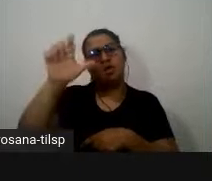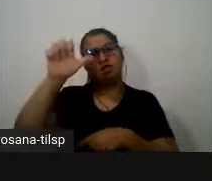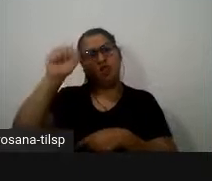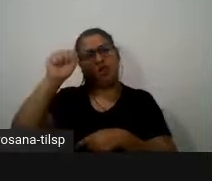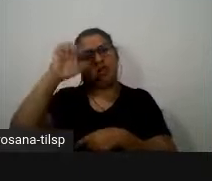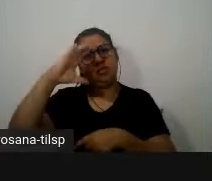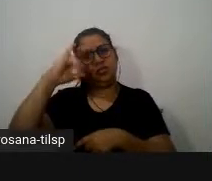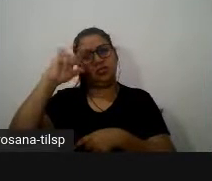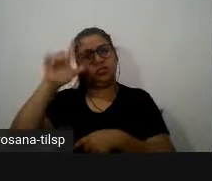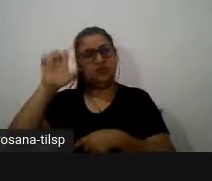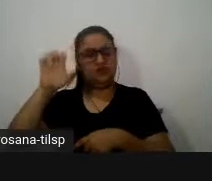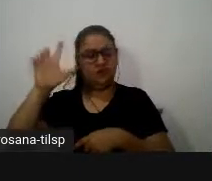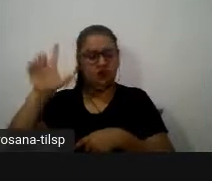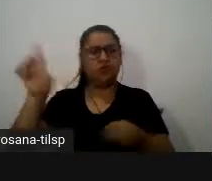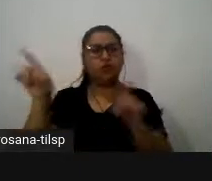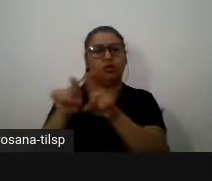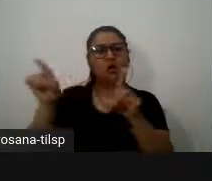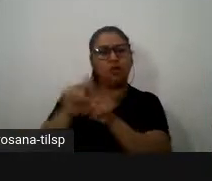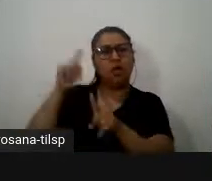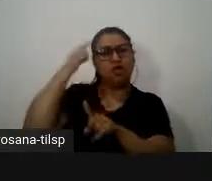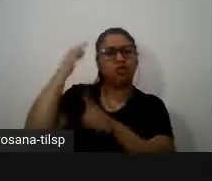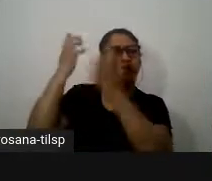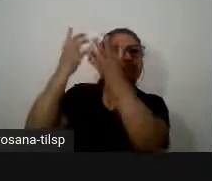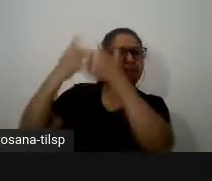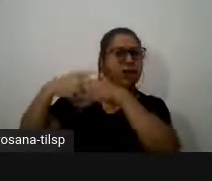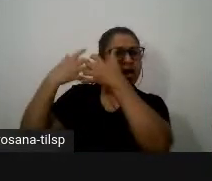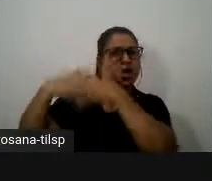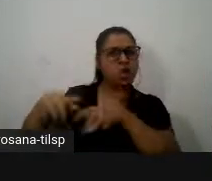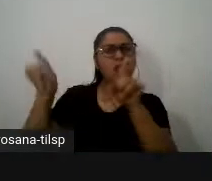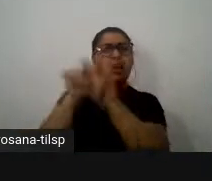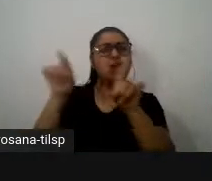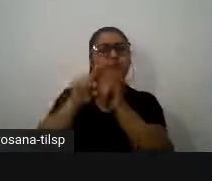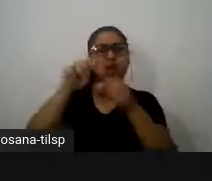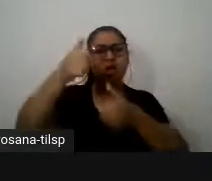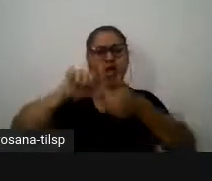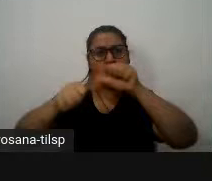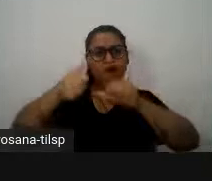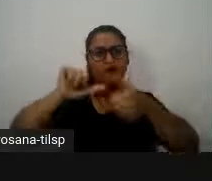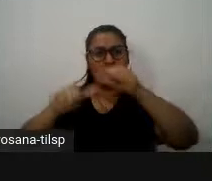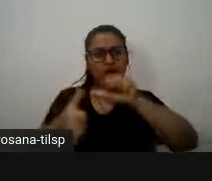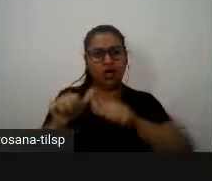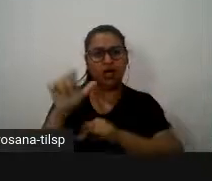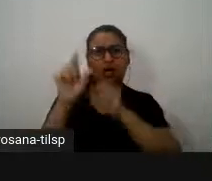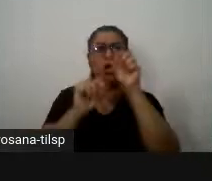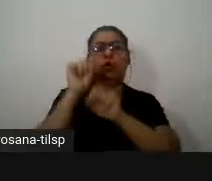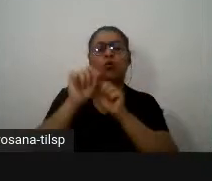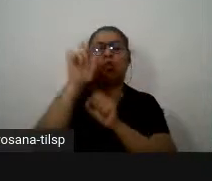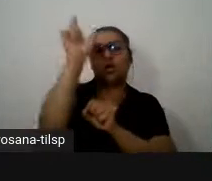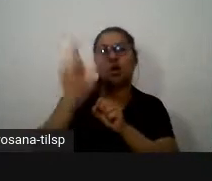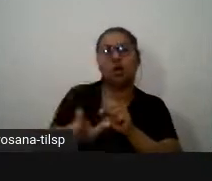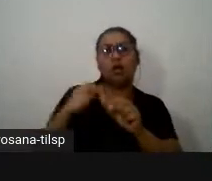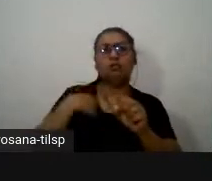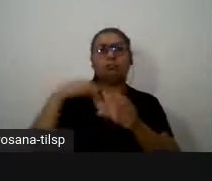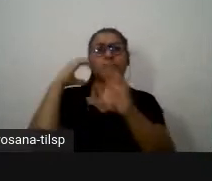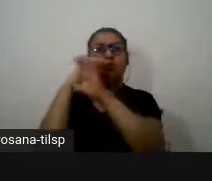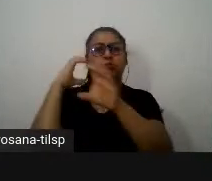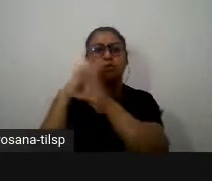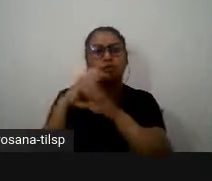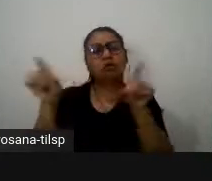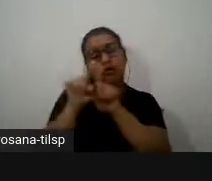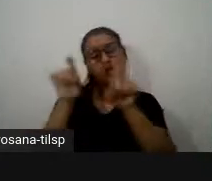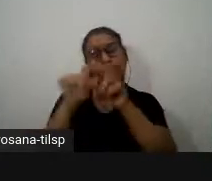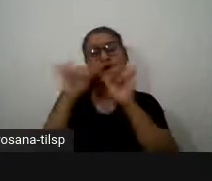que reflete e que é capaz de avaliar a veracidade daquilo que é comunicado e transmitido